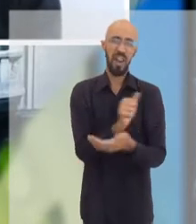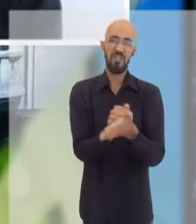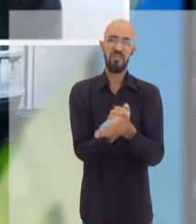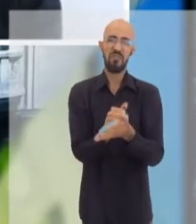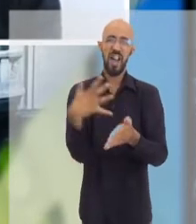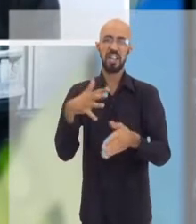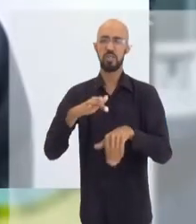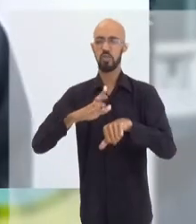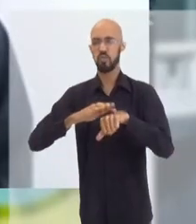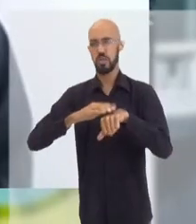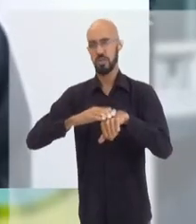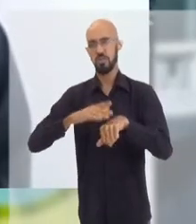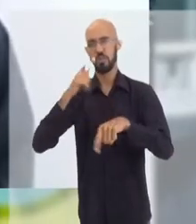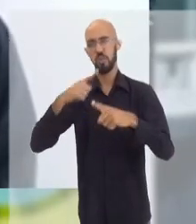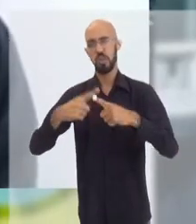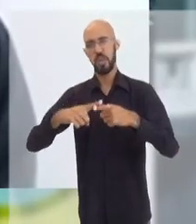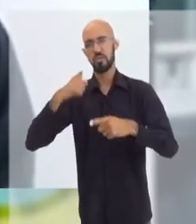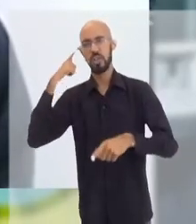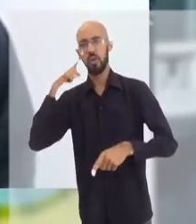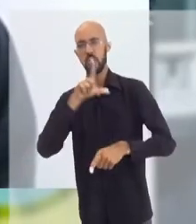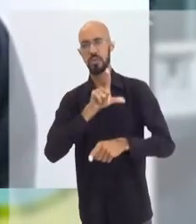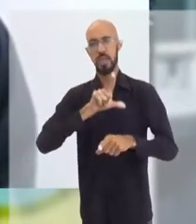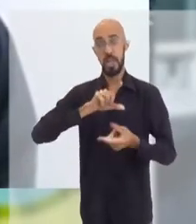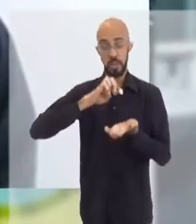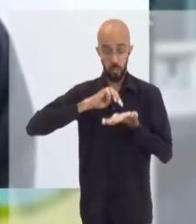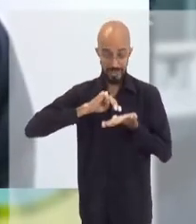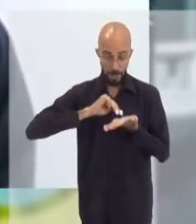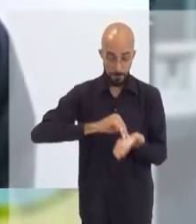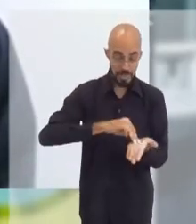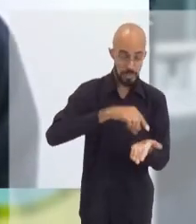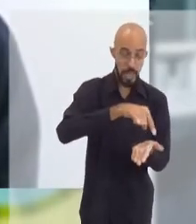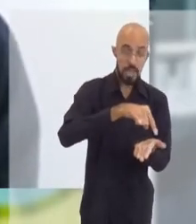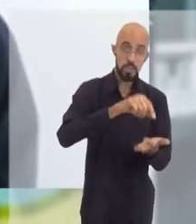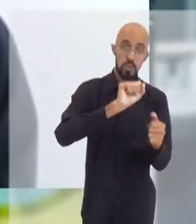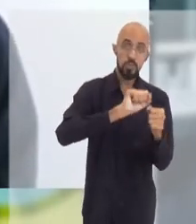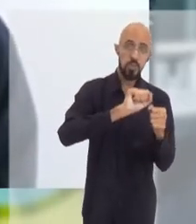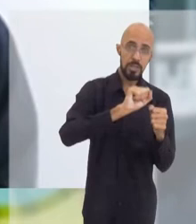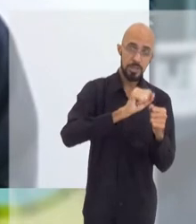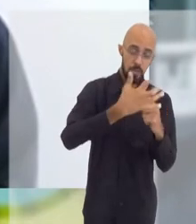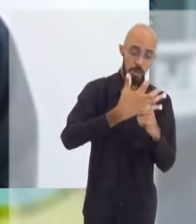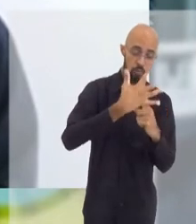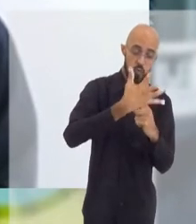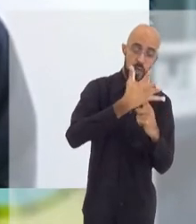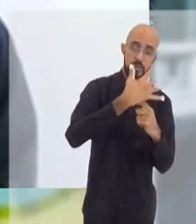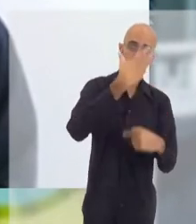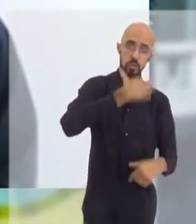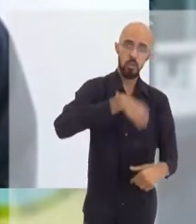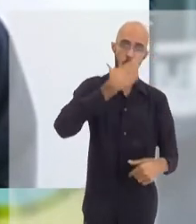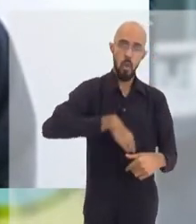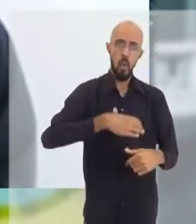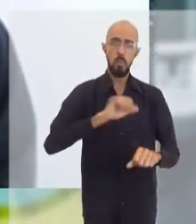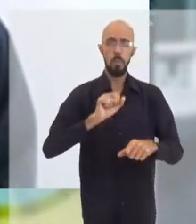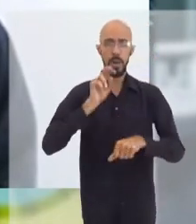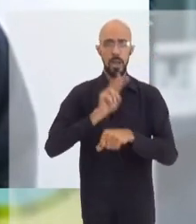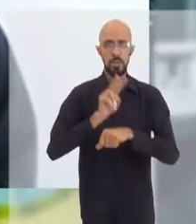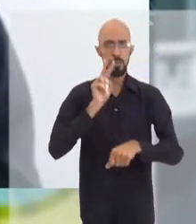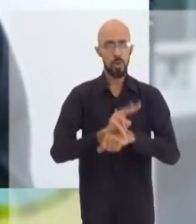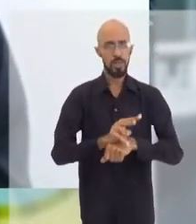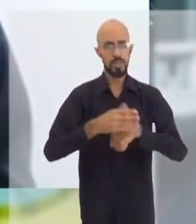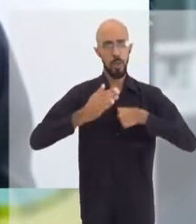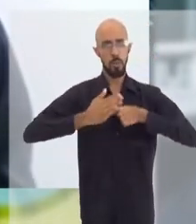outras doenças, porque você consegue, através dessa mensagem, induzir o nosso organismo a produzir anticorpos,